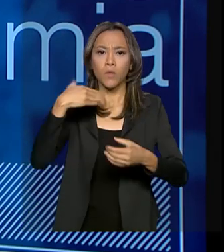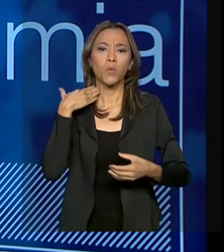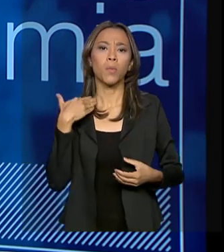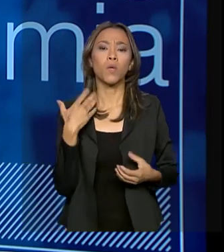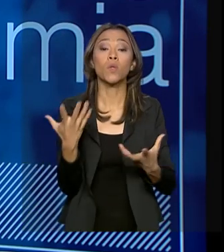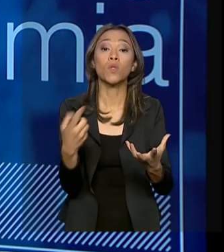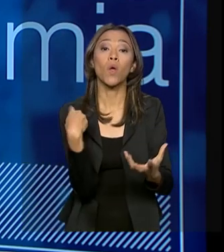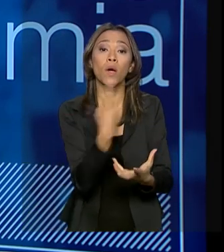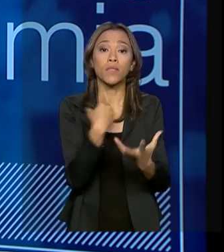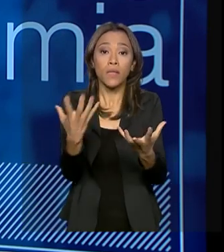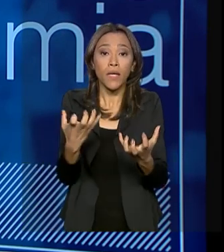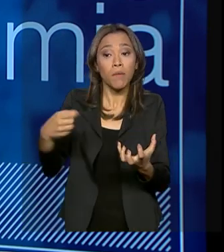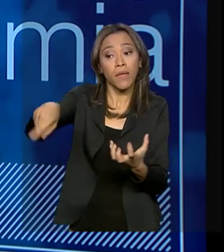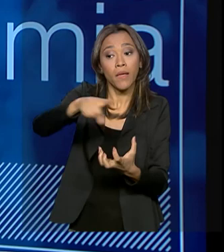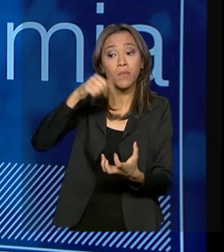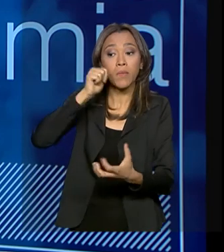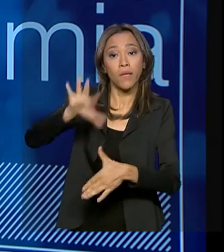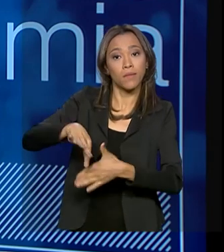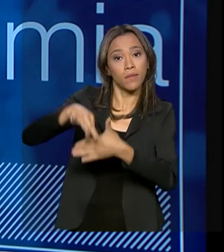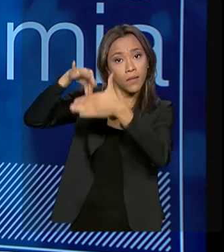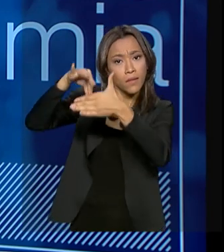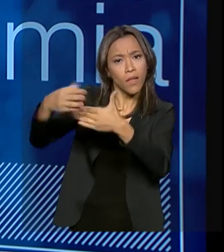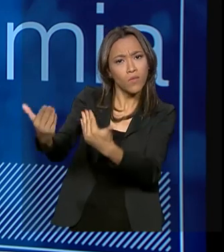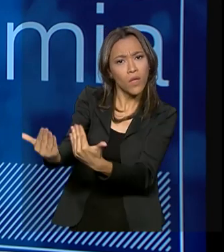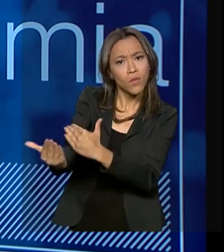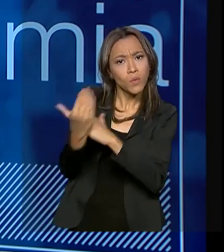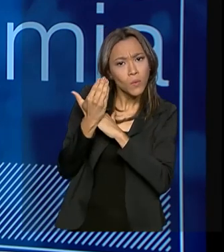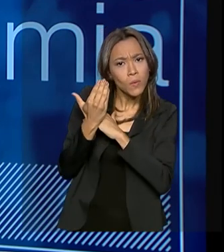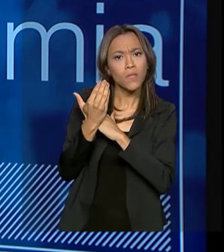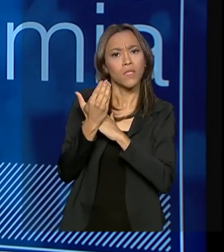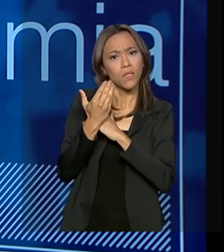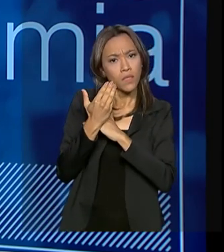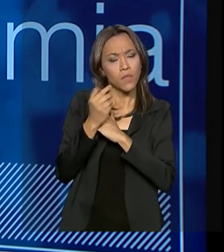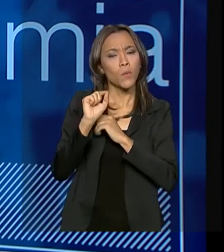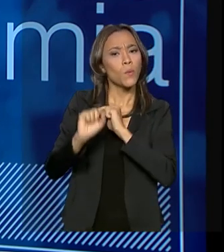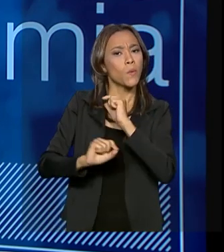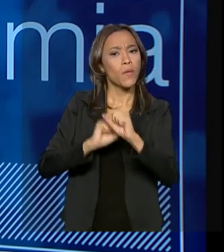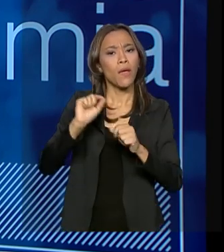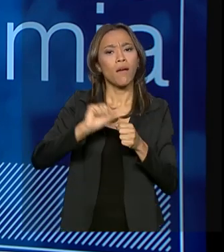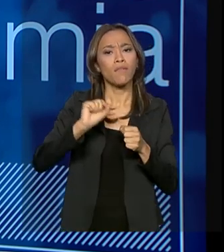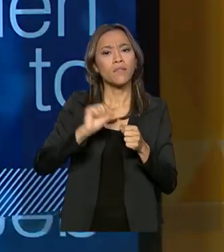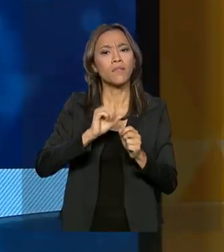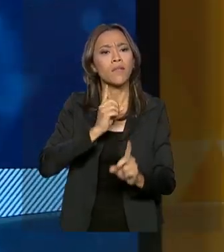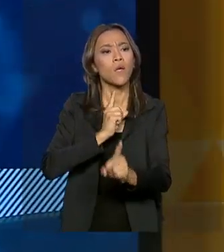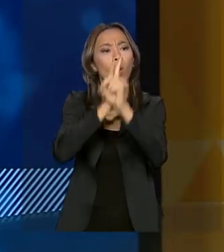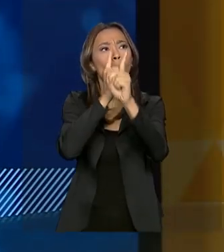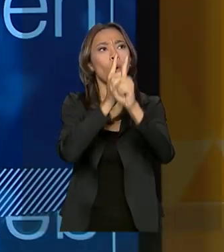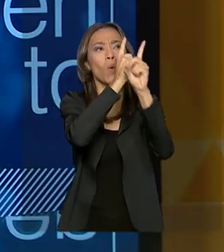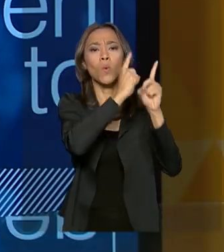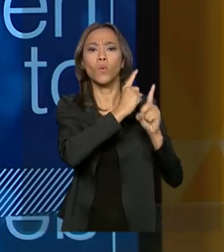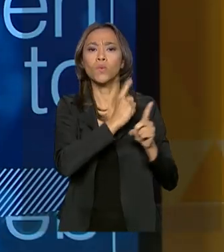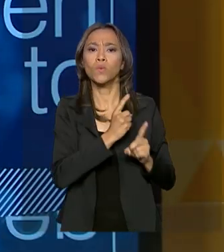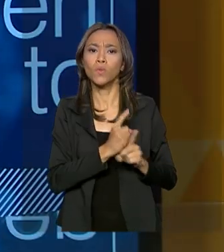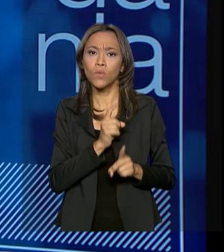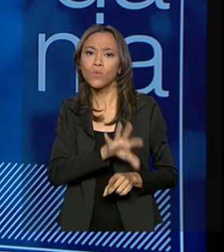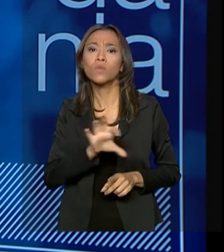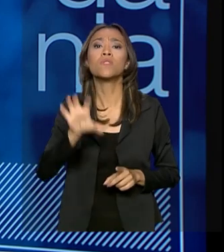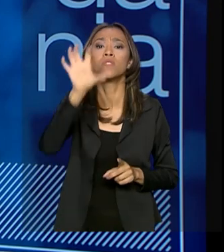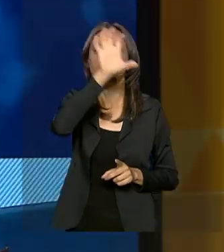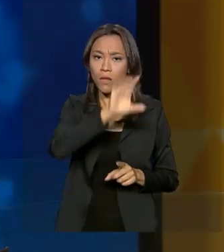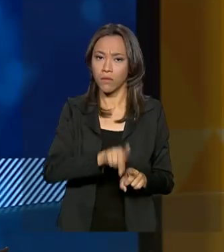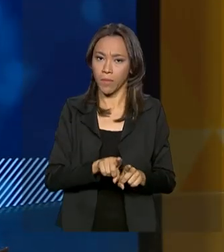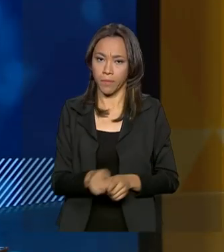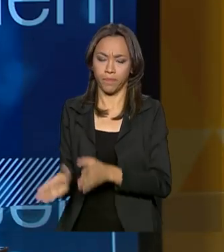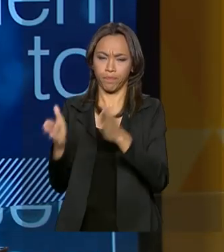próprias lideranças femininas nos ajudem a realizar encontros locais em cada um dos estados.